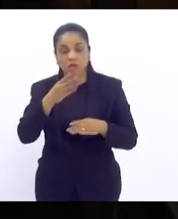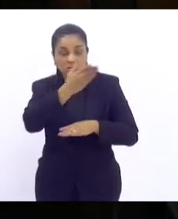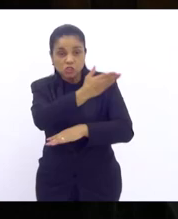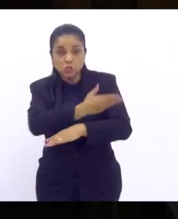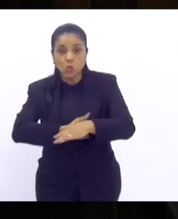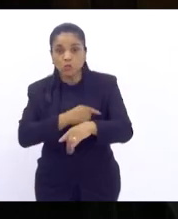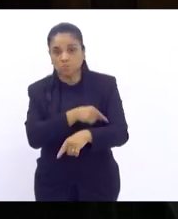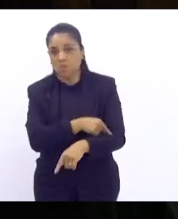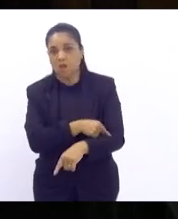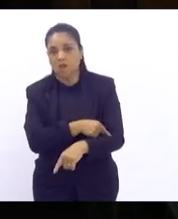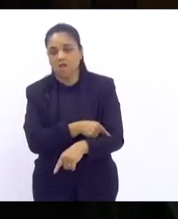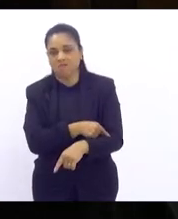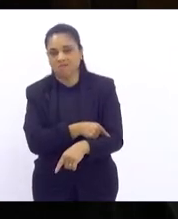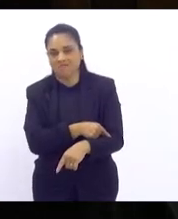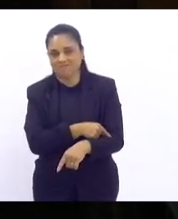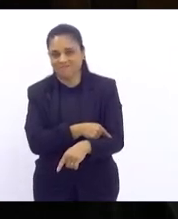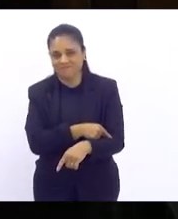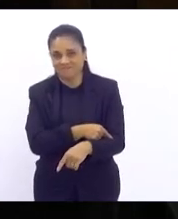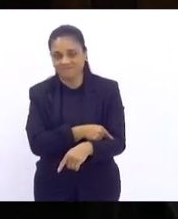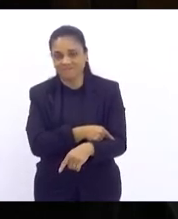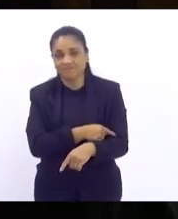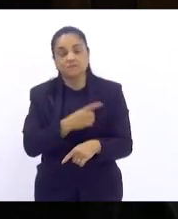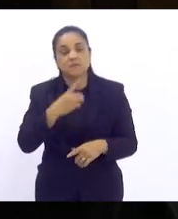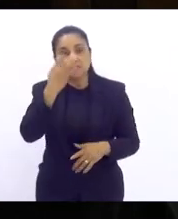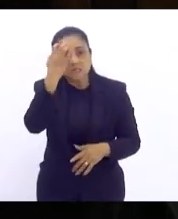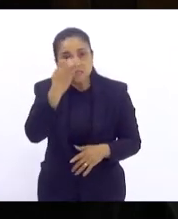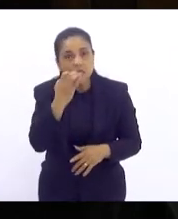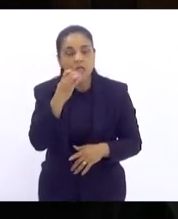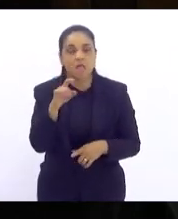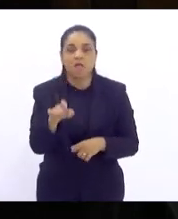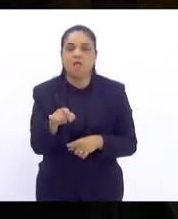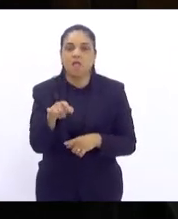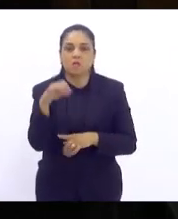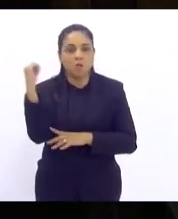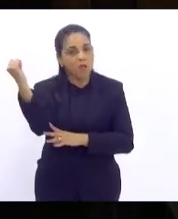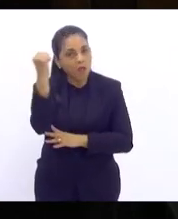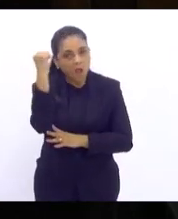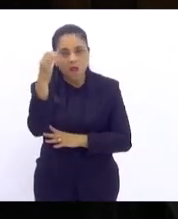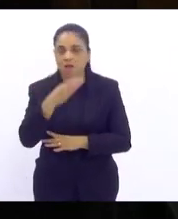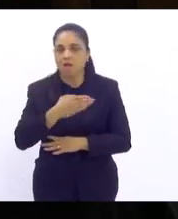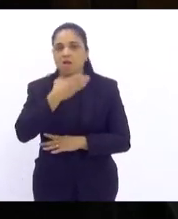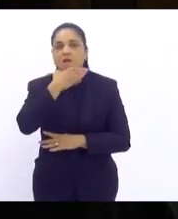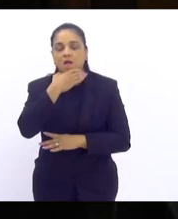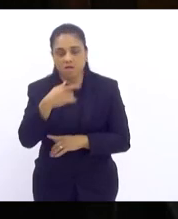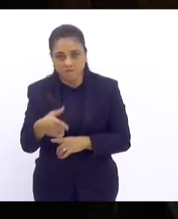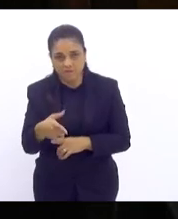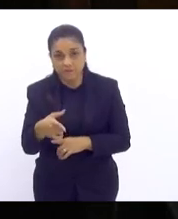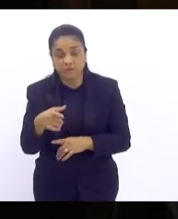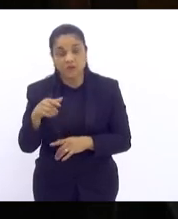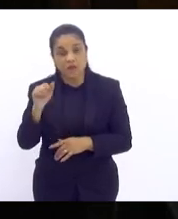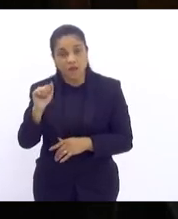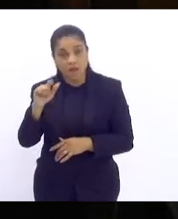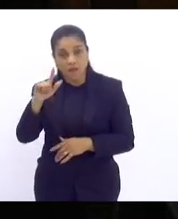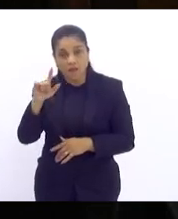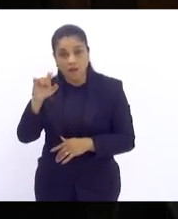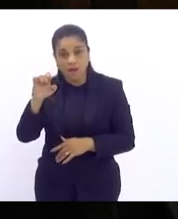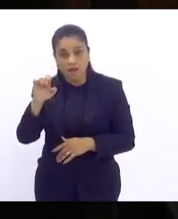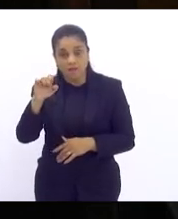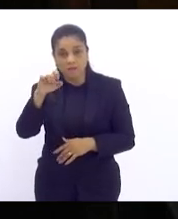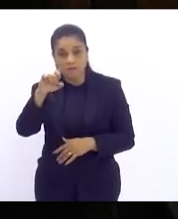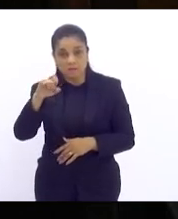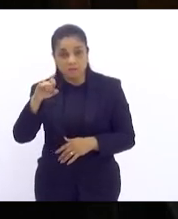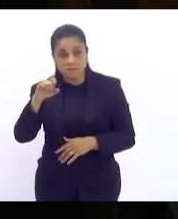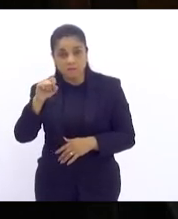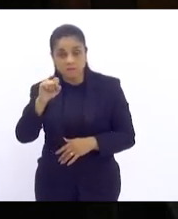retirado então isso é muito sério a gente está falando do mundo do trabalho aqui a Alessandra só tinha como forma de